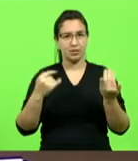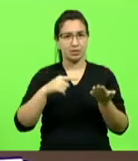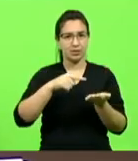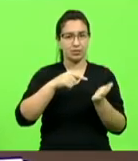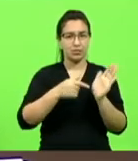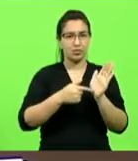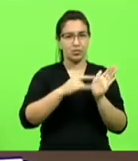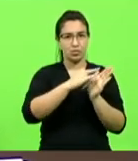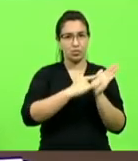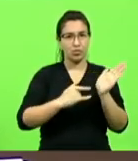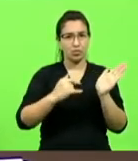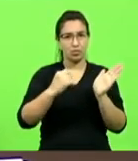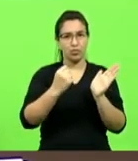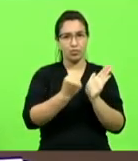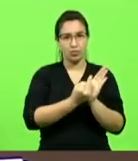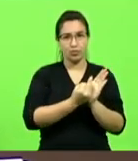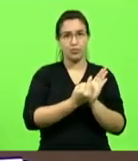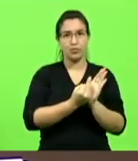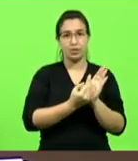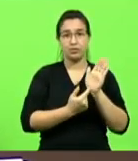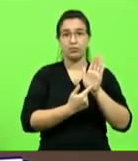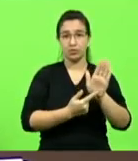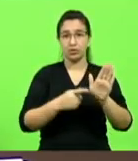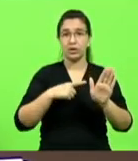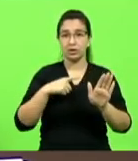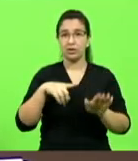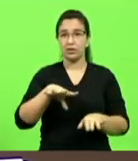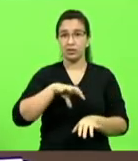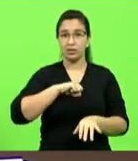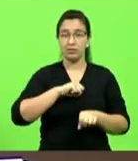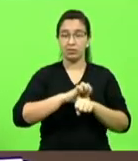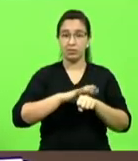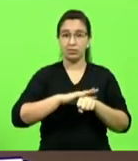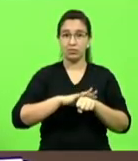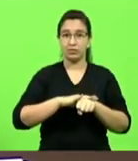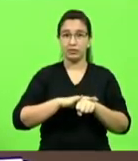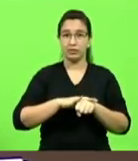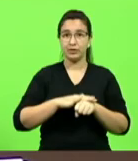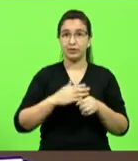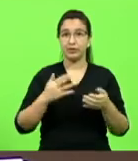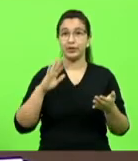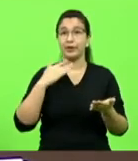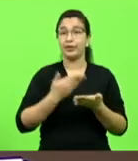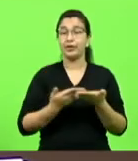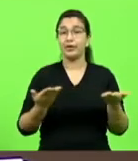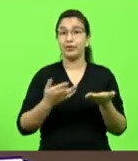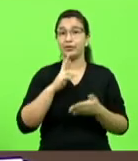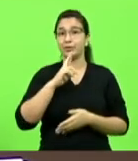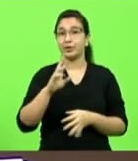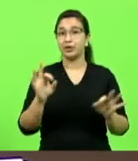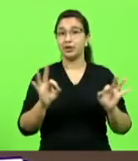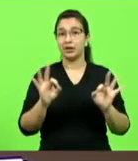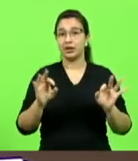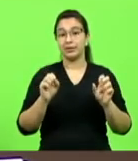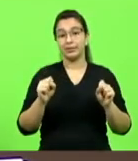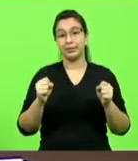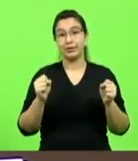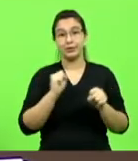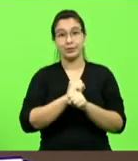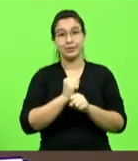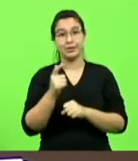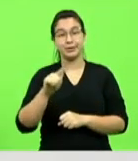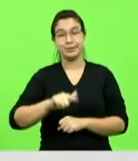covid até hoje não respondeu quem sabe possa mandar o próximo deputado Luciano Carminato tem um tempo de até seis minutos